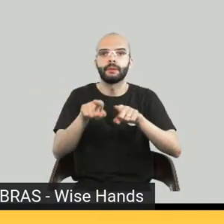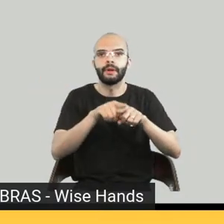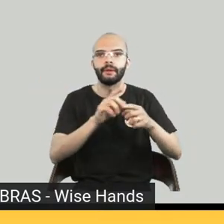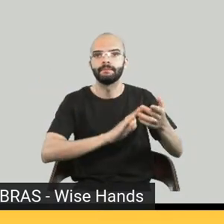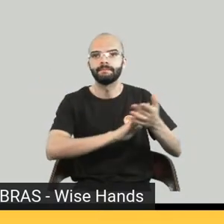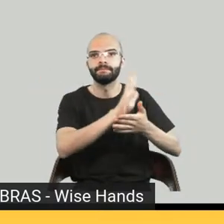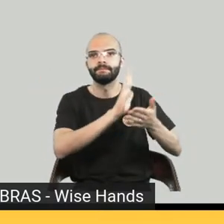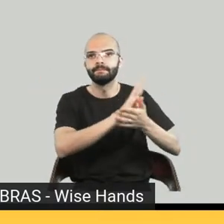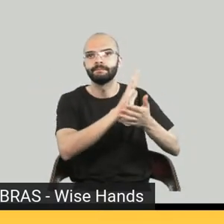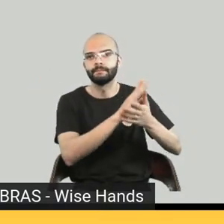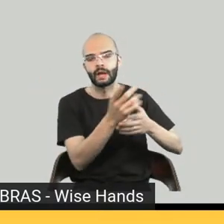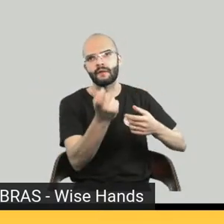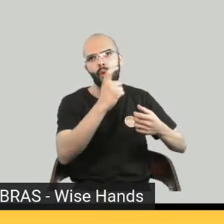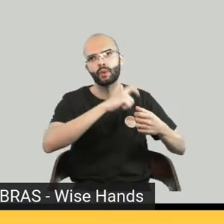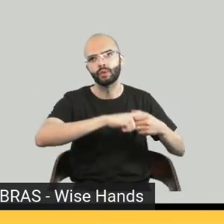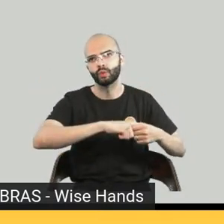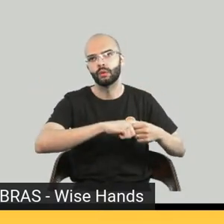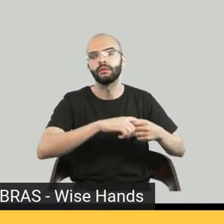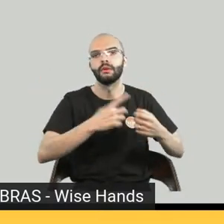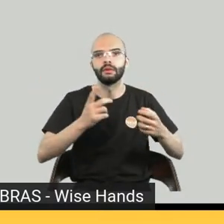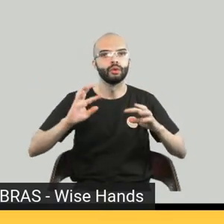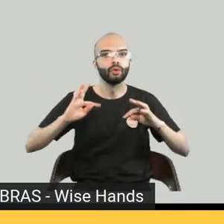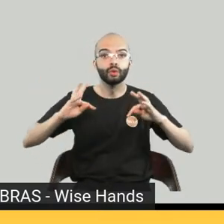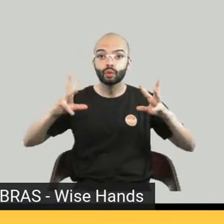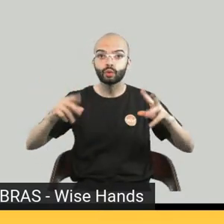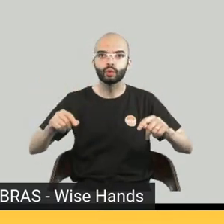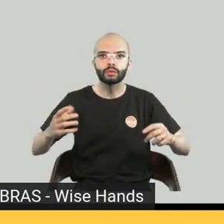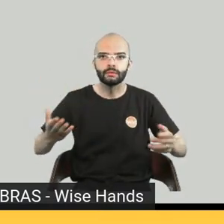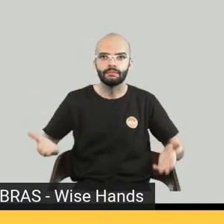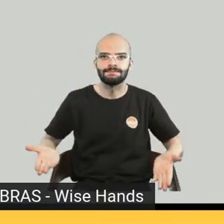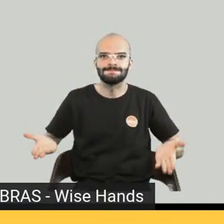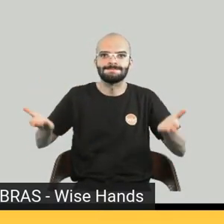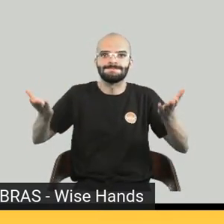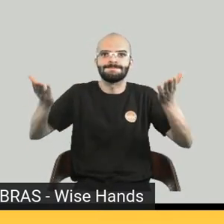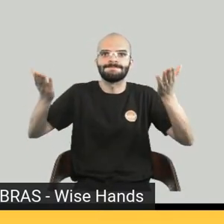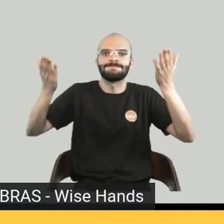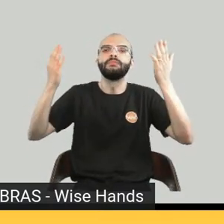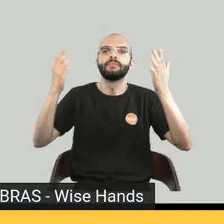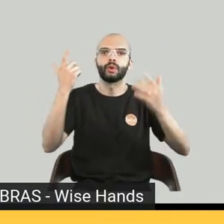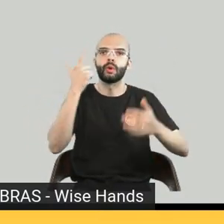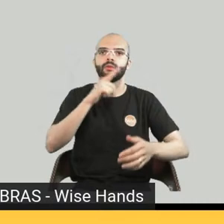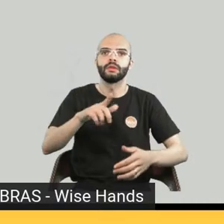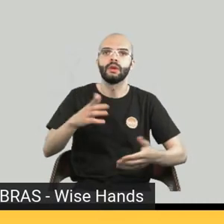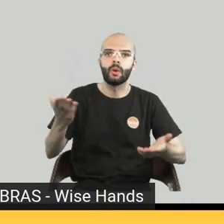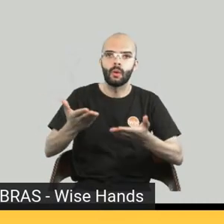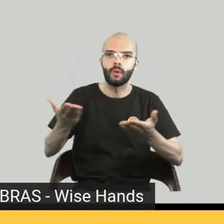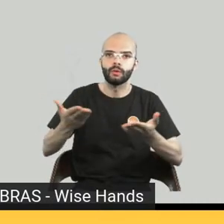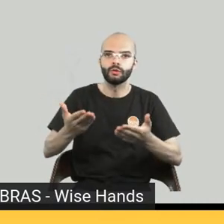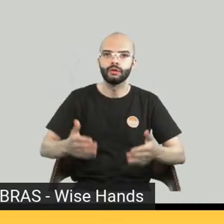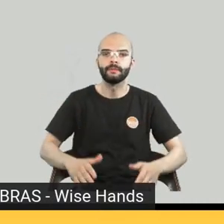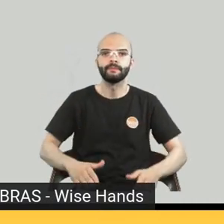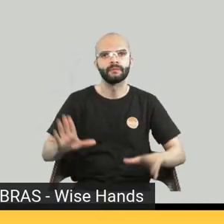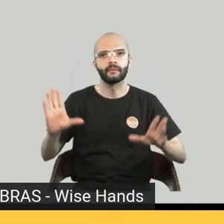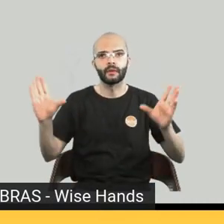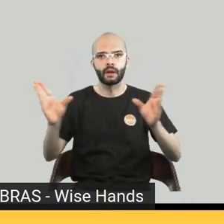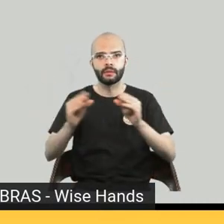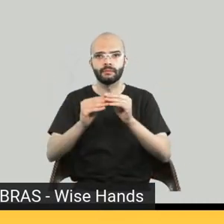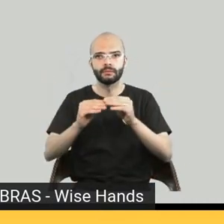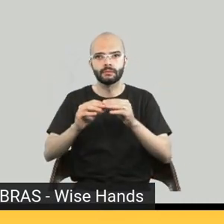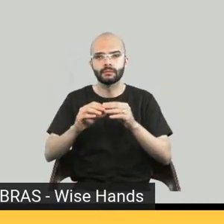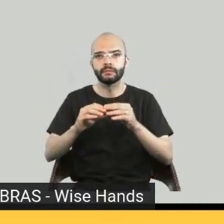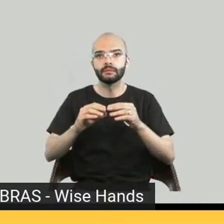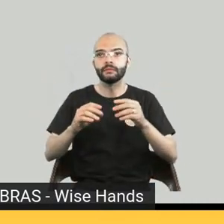experiência que o bolo todo cresceu, que é o que a gente quer. Então, pra resumir sobre o e-book, na minha visão,